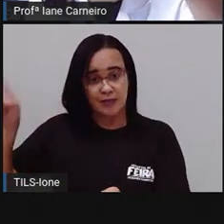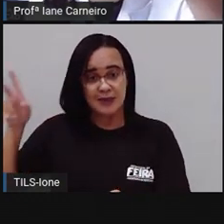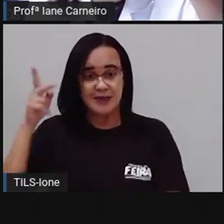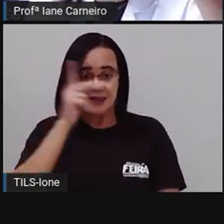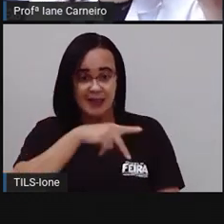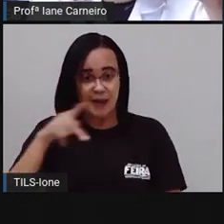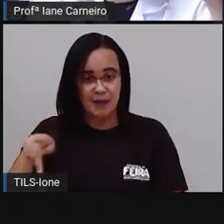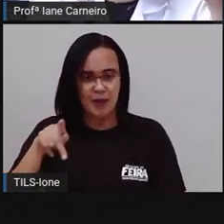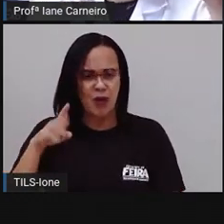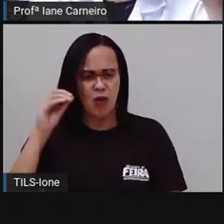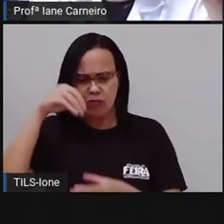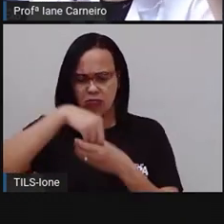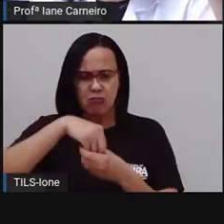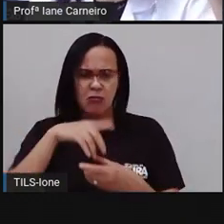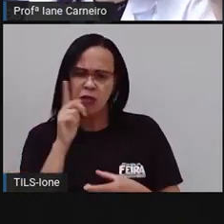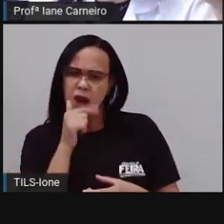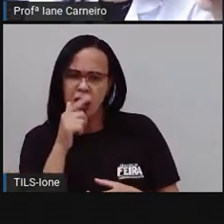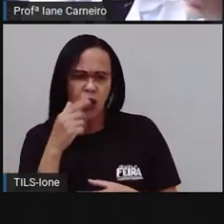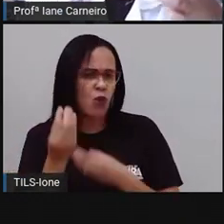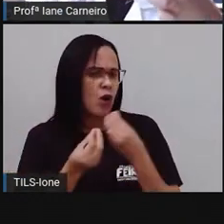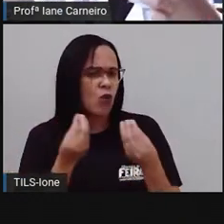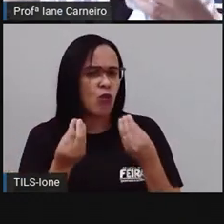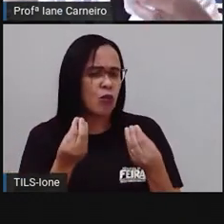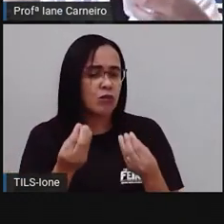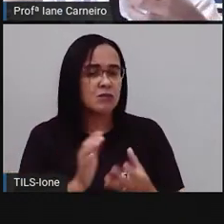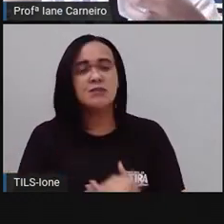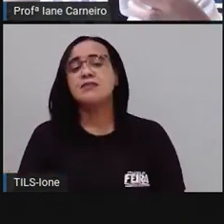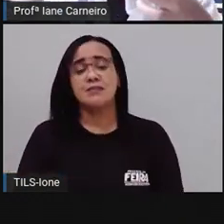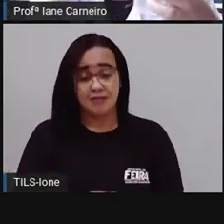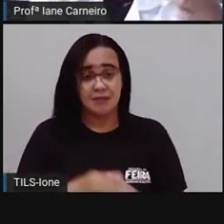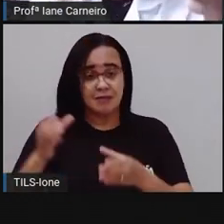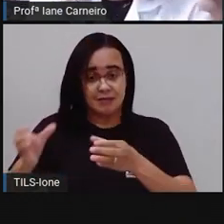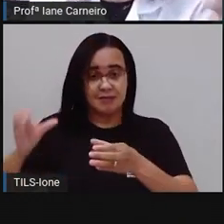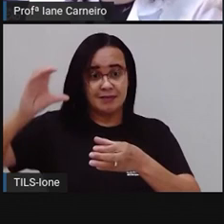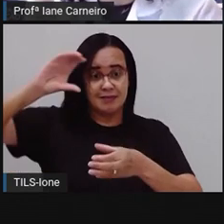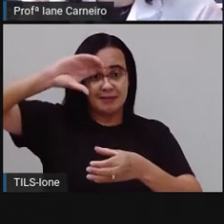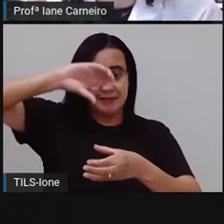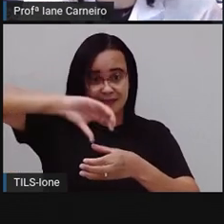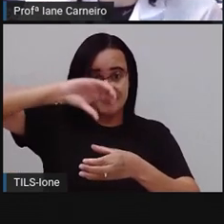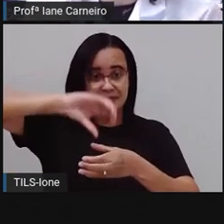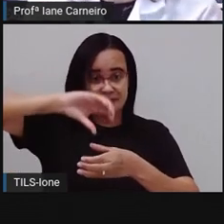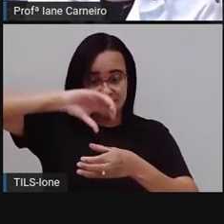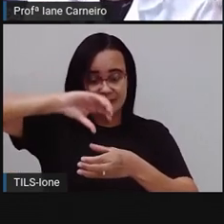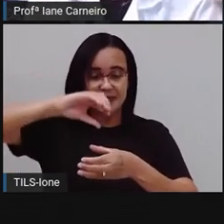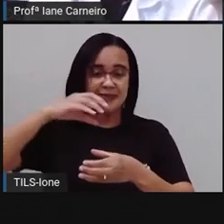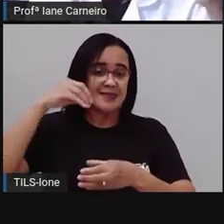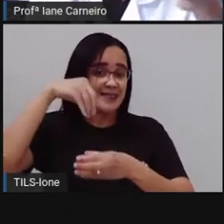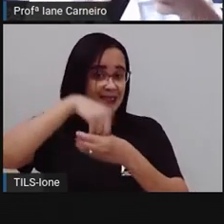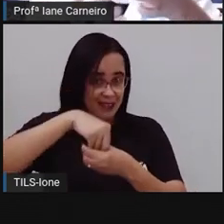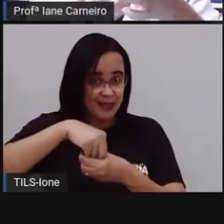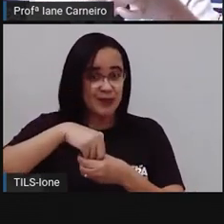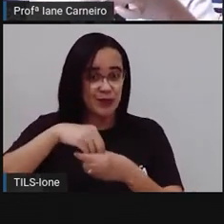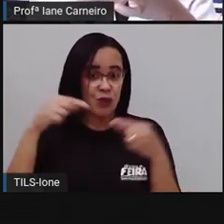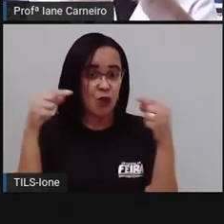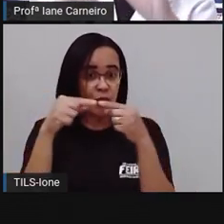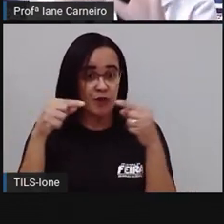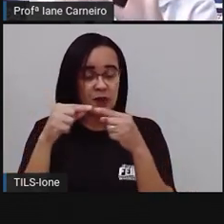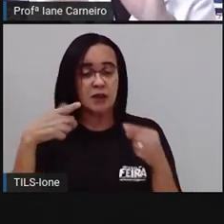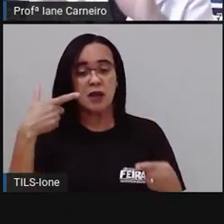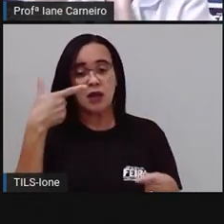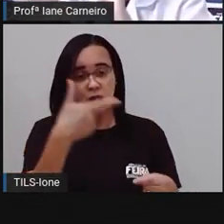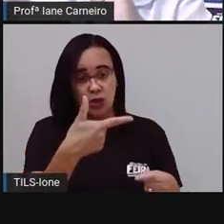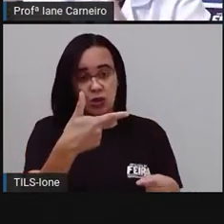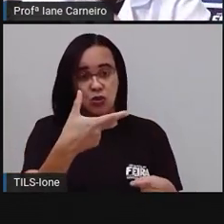água que esse copo aguenta, né, que a consegue colocar nele, é 200 ml, né? Então, se a Pró for